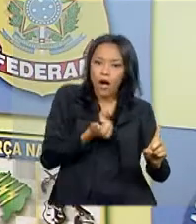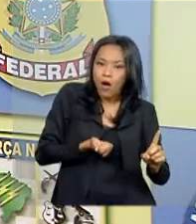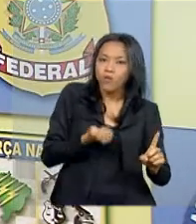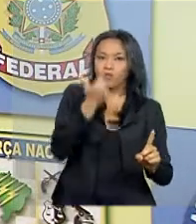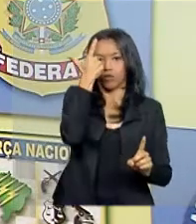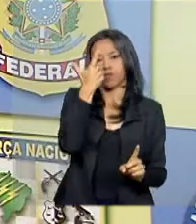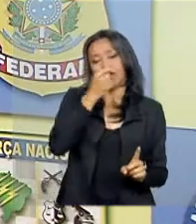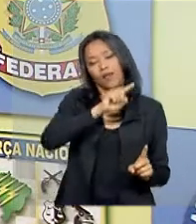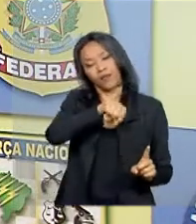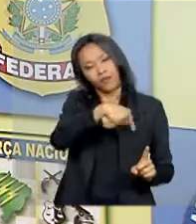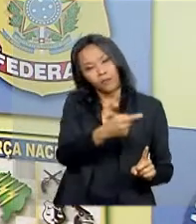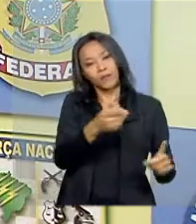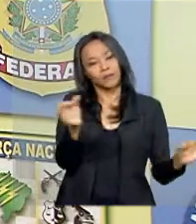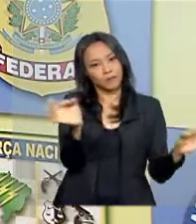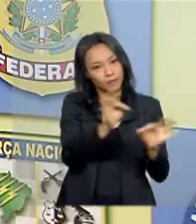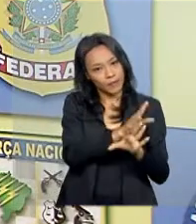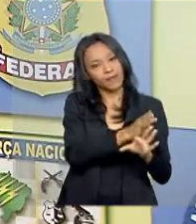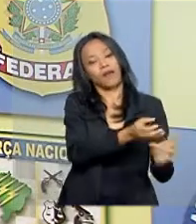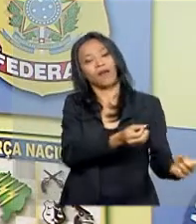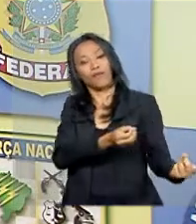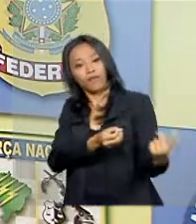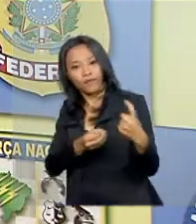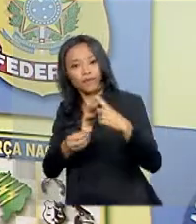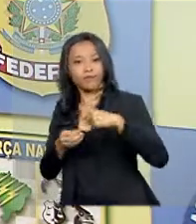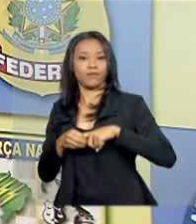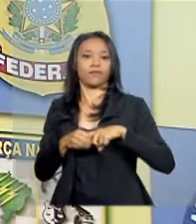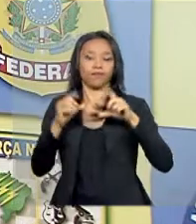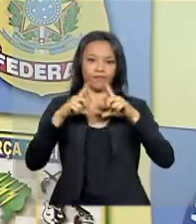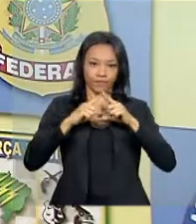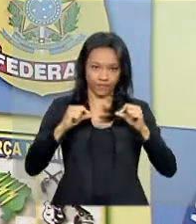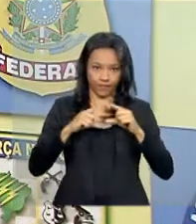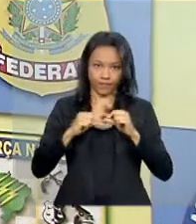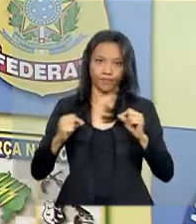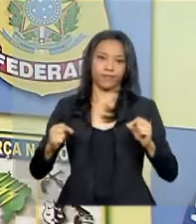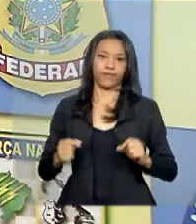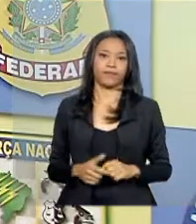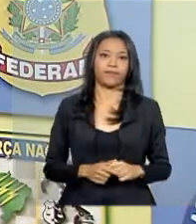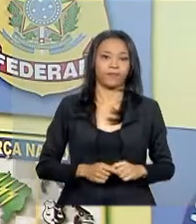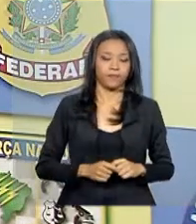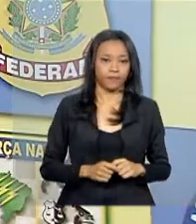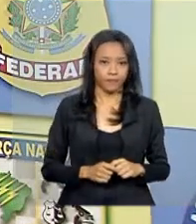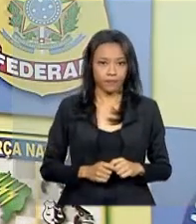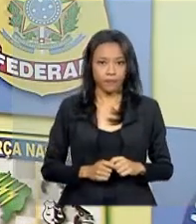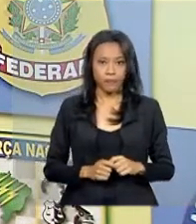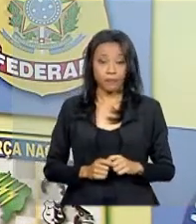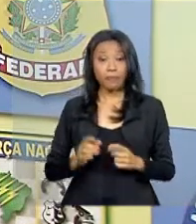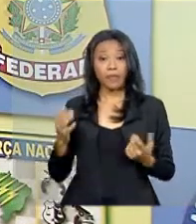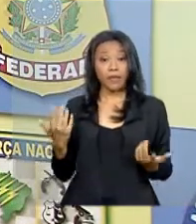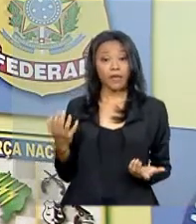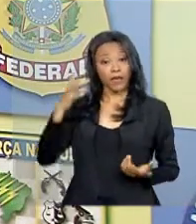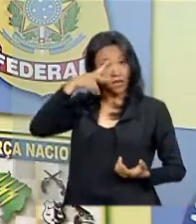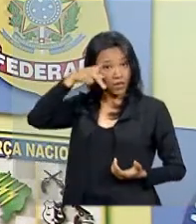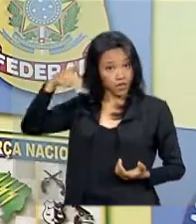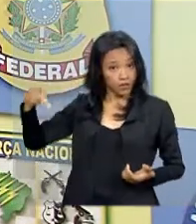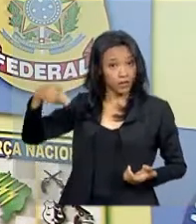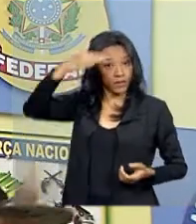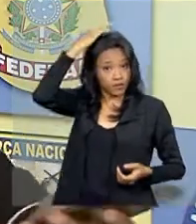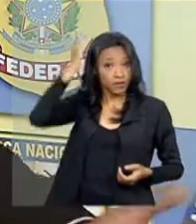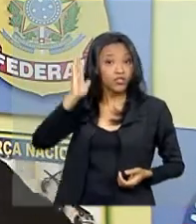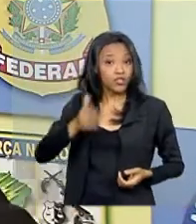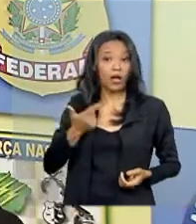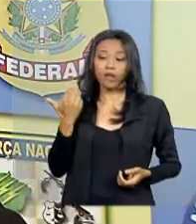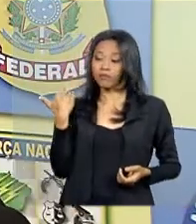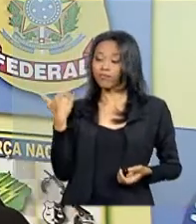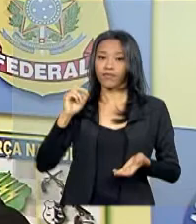desse almoço o presidente deve retornar à Brasília. Olha, o presidente Michel Temer assinou a